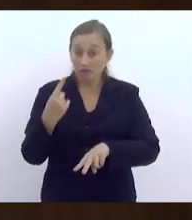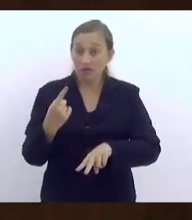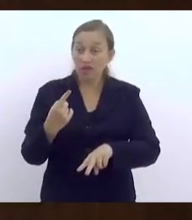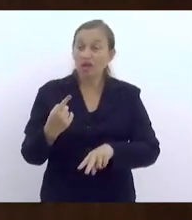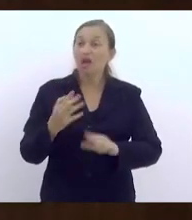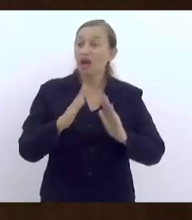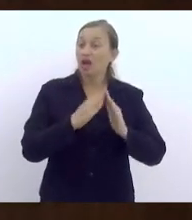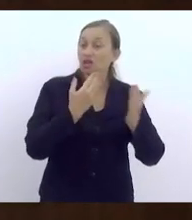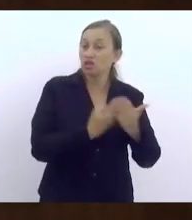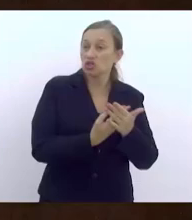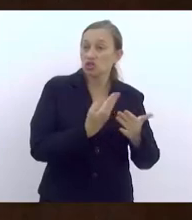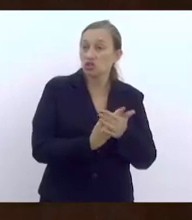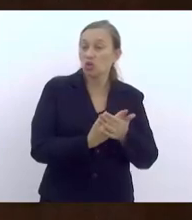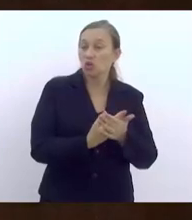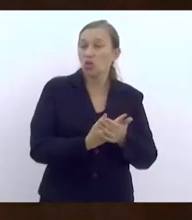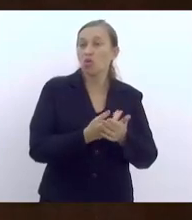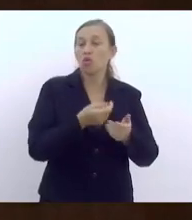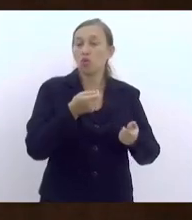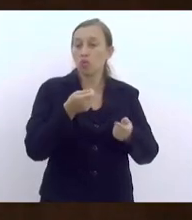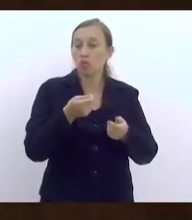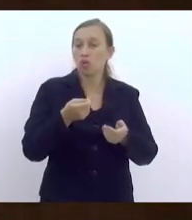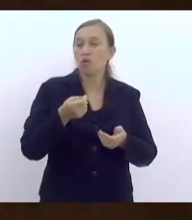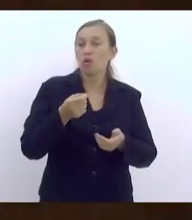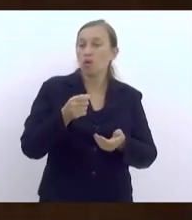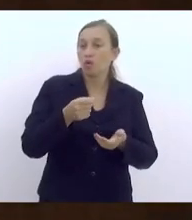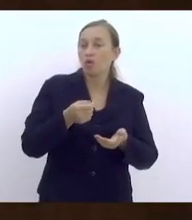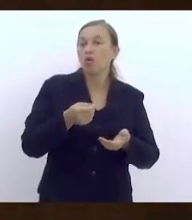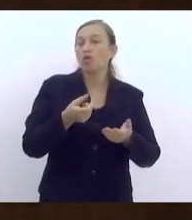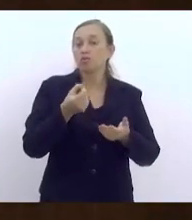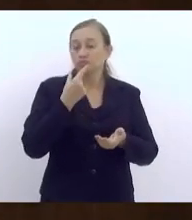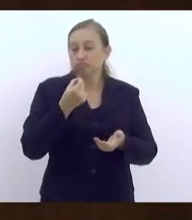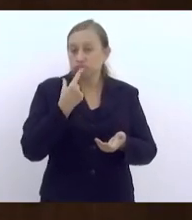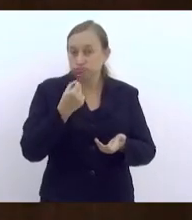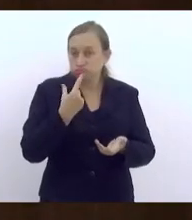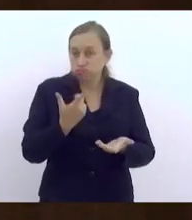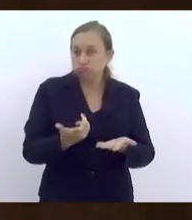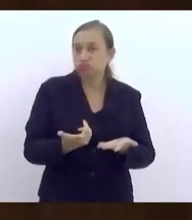atravessada por um discurso dominante que é patologizador e medicalizador